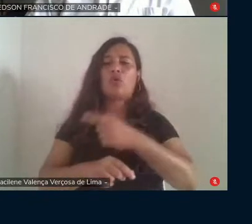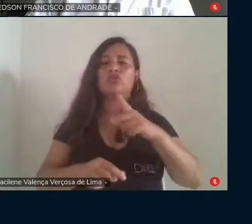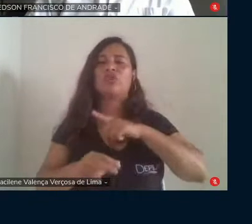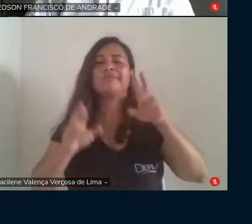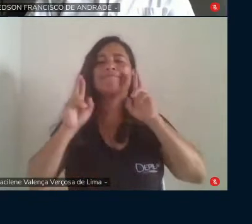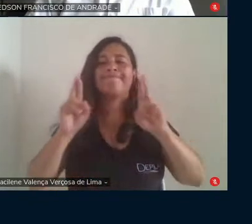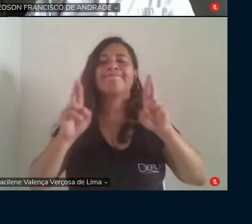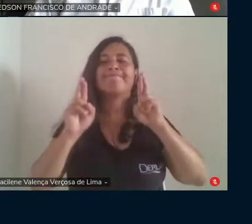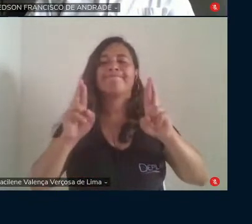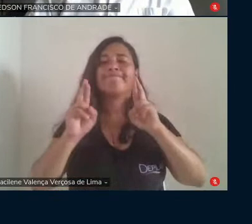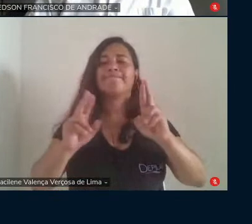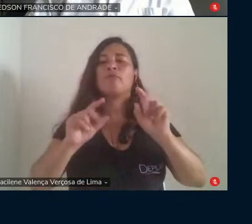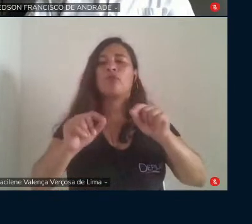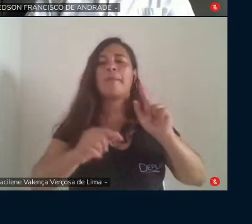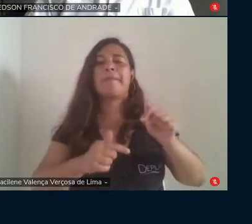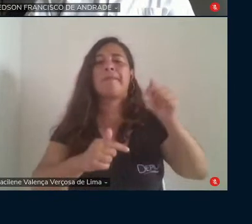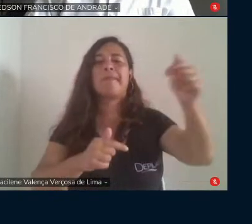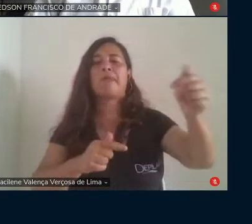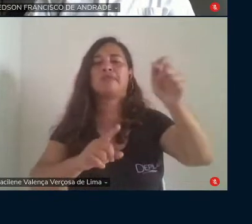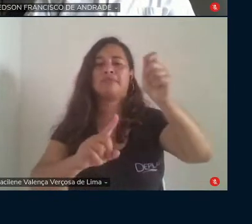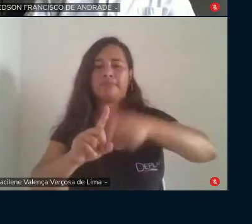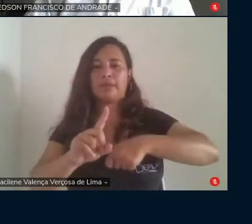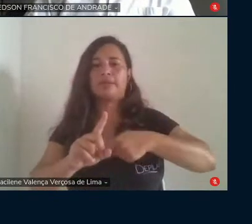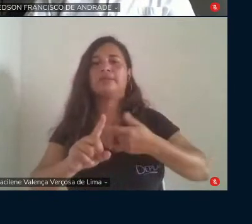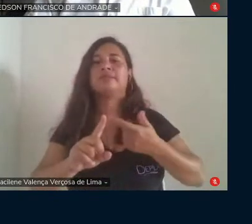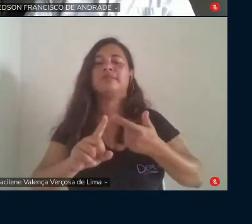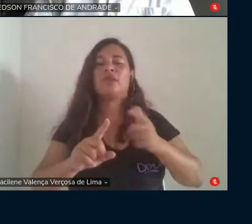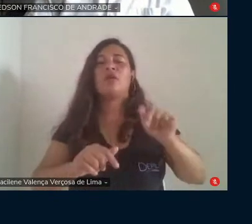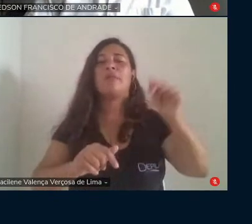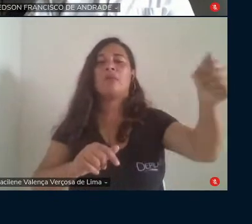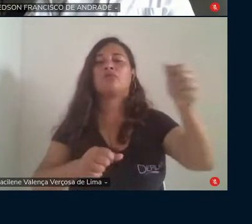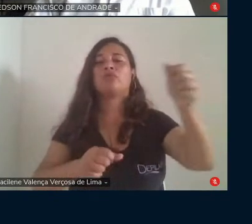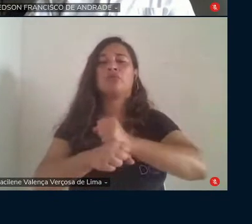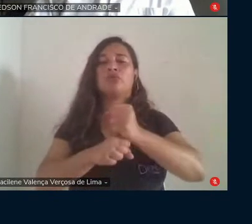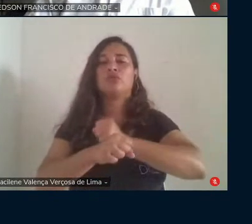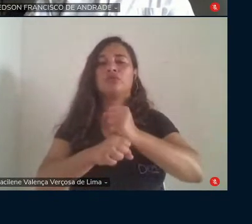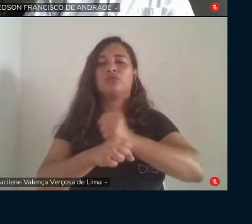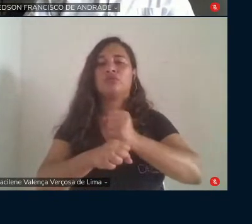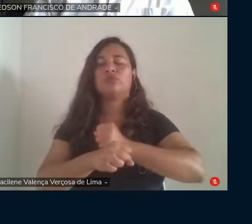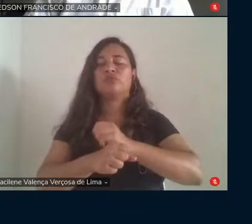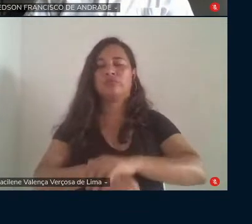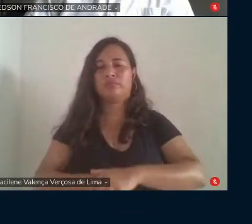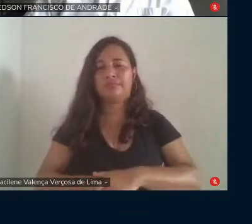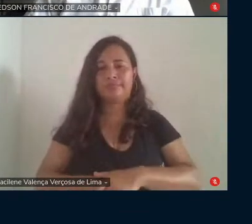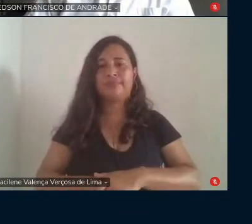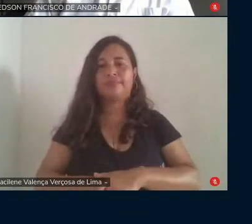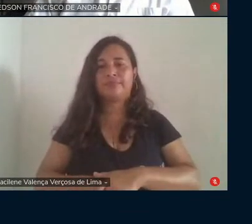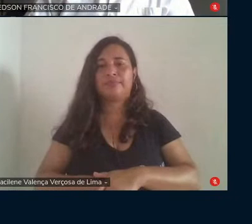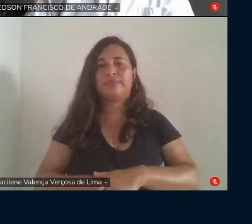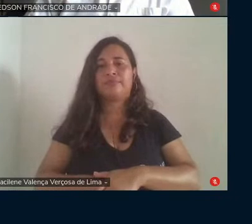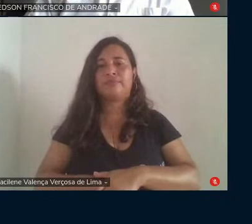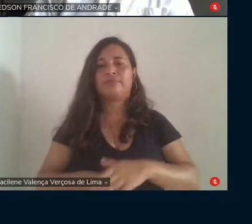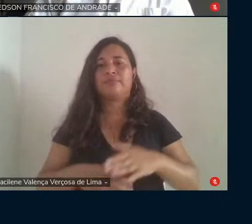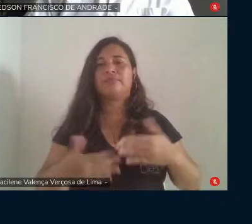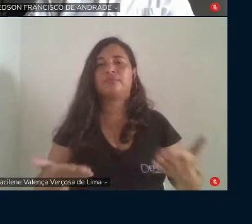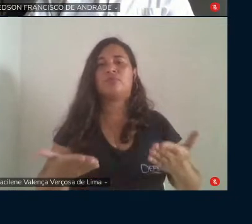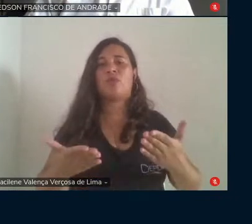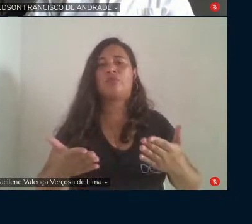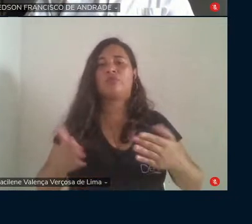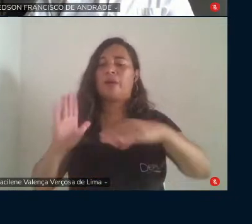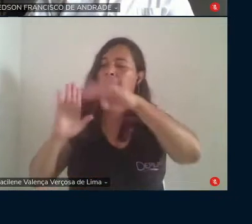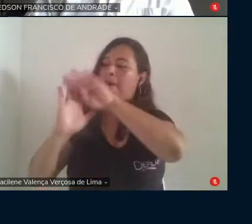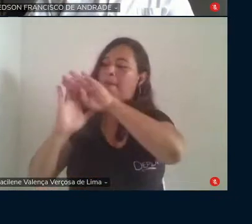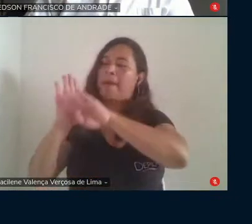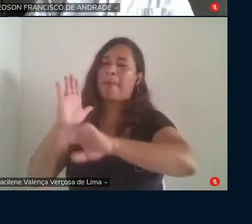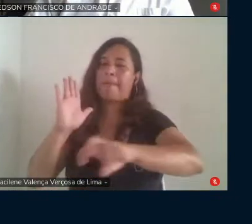para os próximos meses, para os próximos anos. Eu destaquei cinco itens aqui